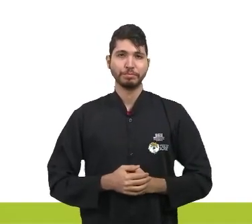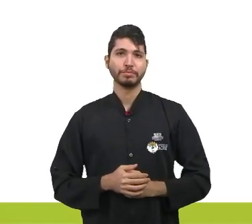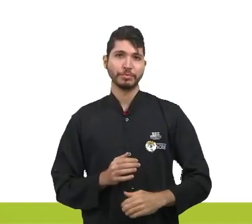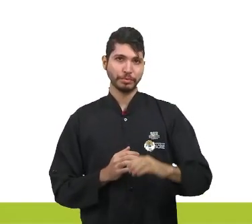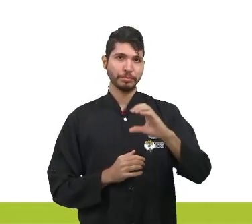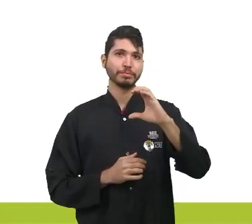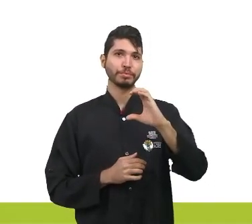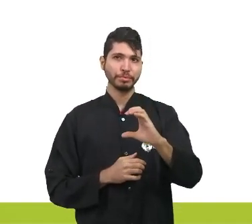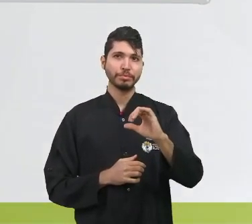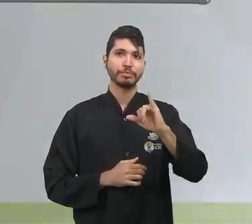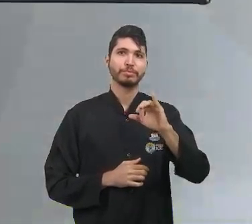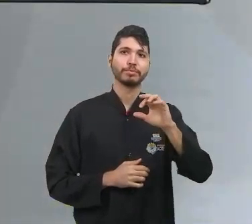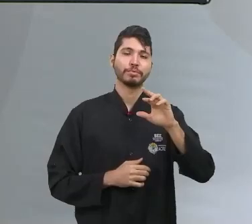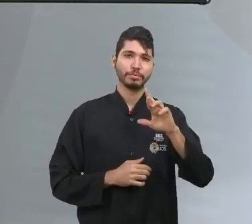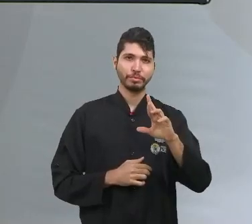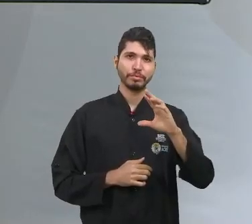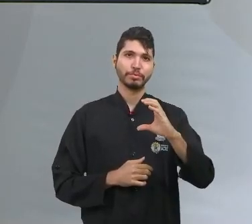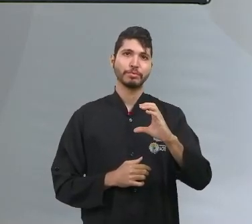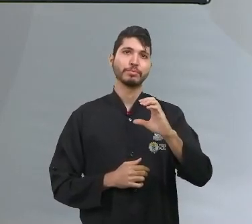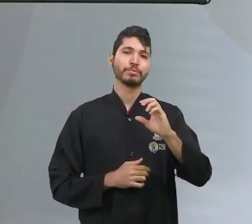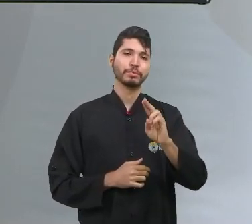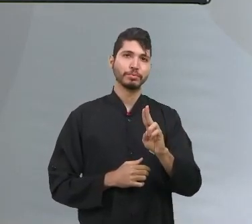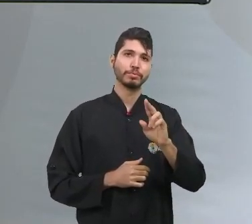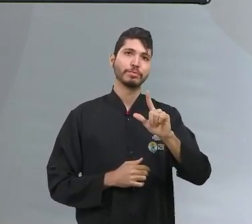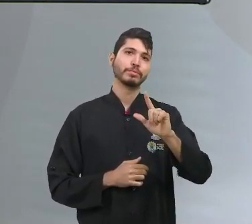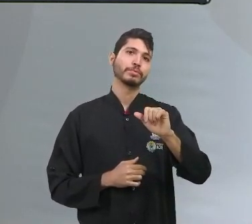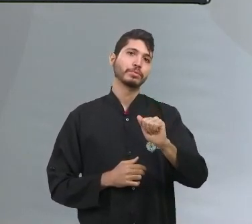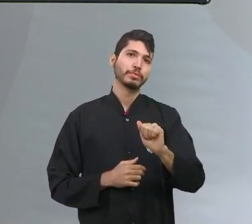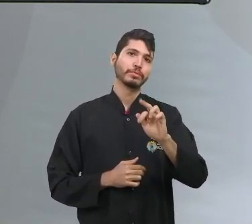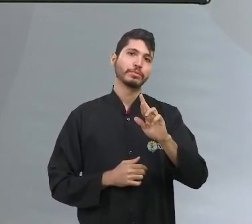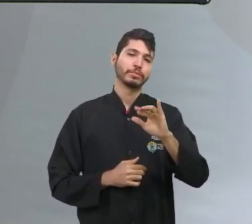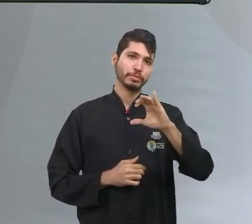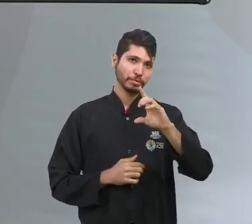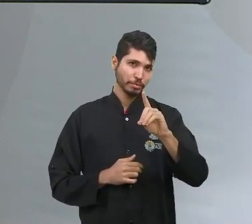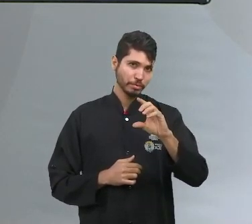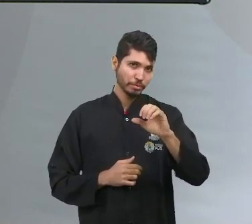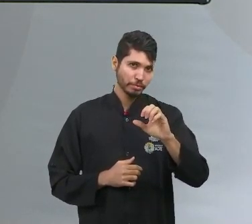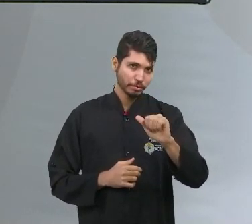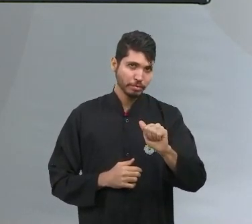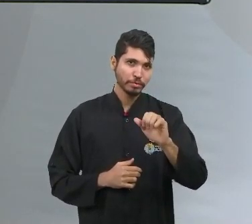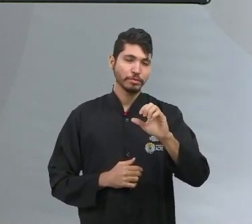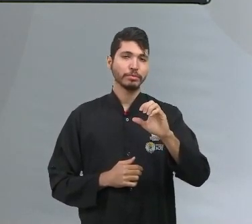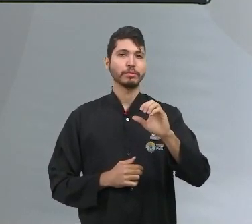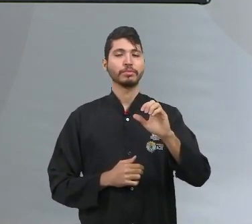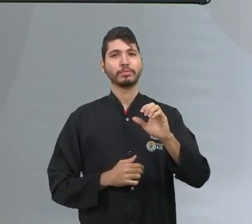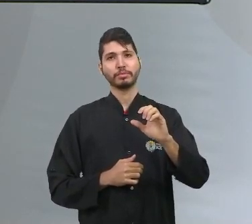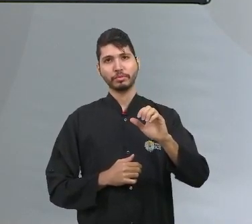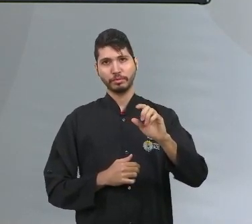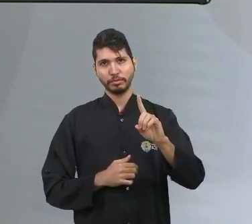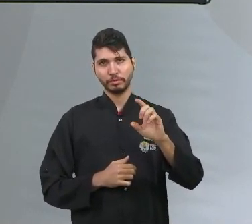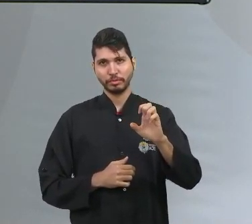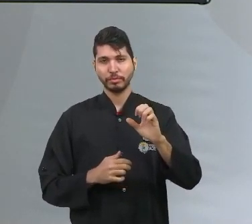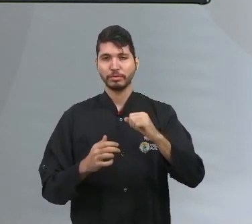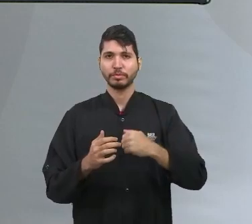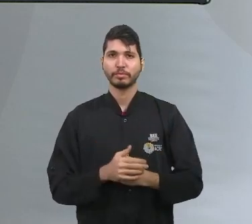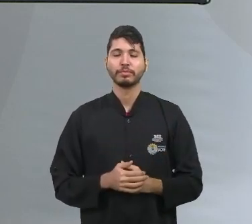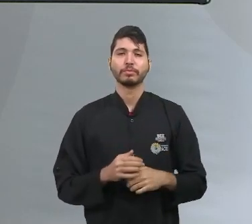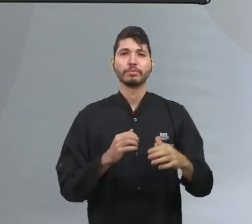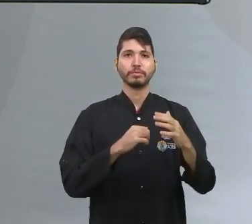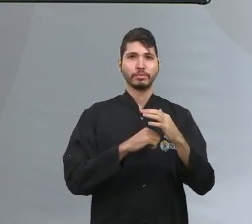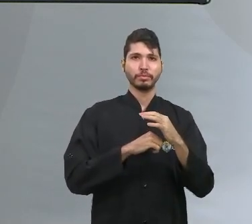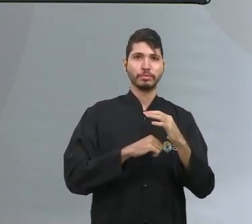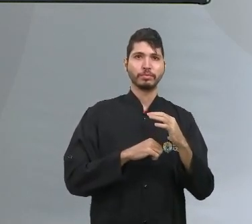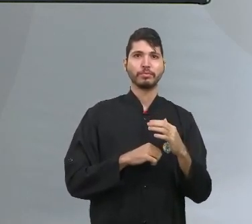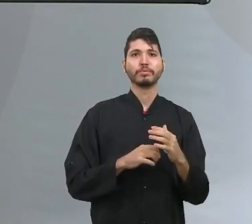partida e a sociedade de acolhimento. Ou seja, foram acolhidos no Brasil, mas saíram, digamos assim, de uma outra